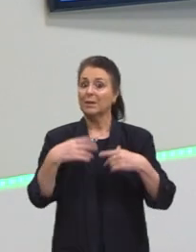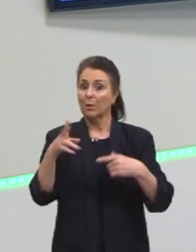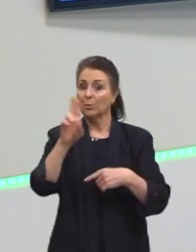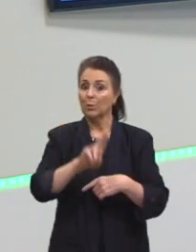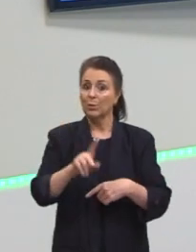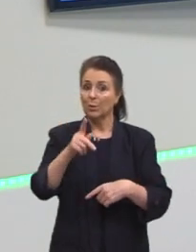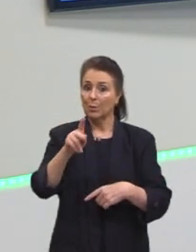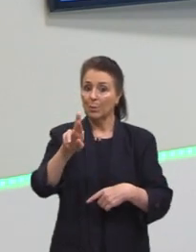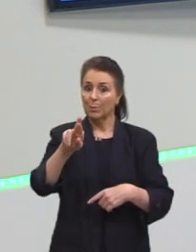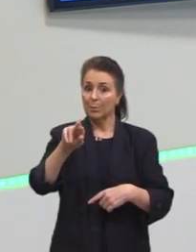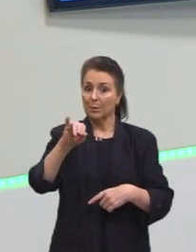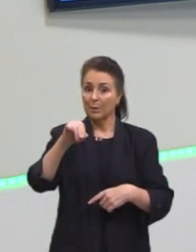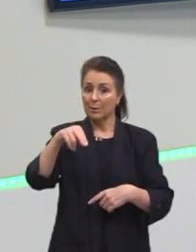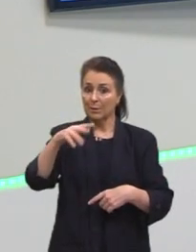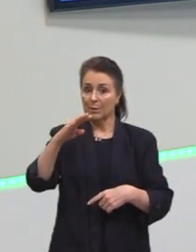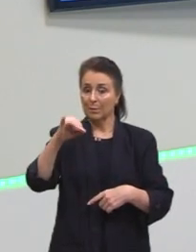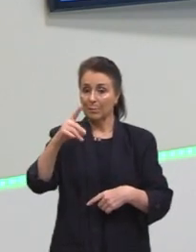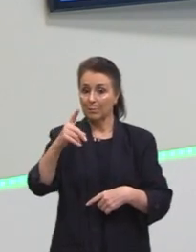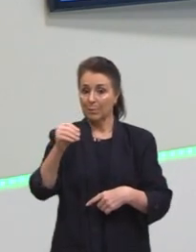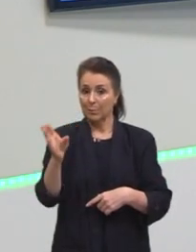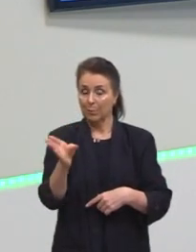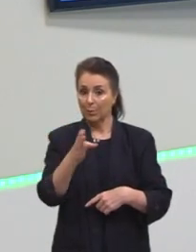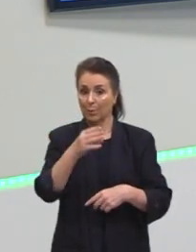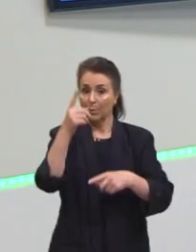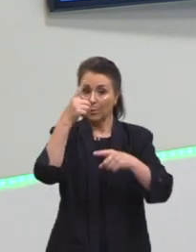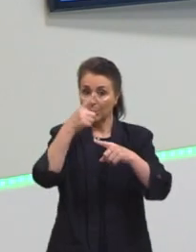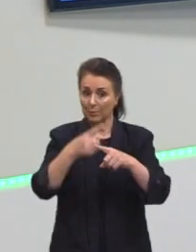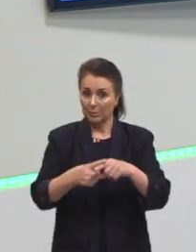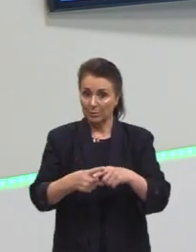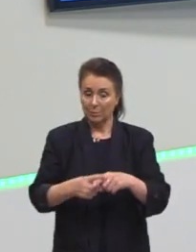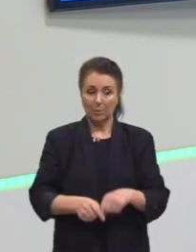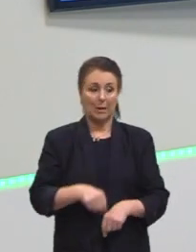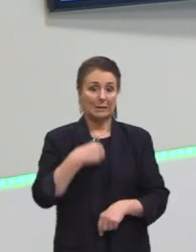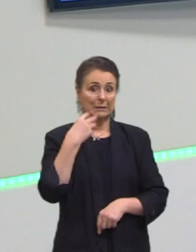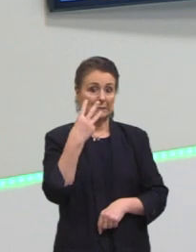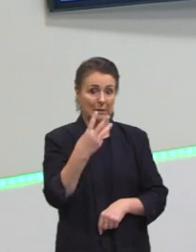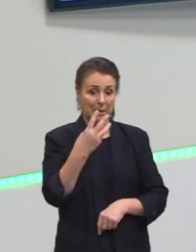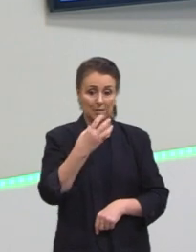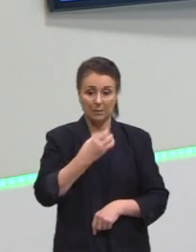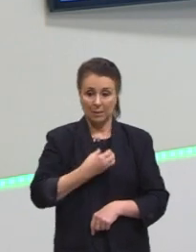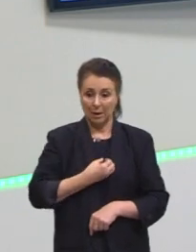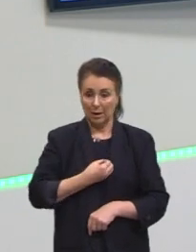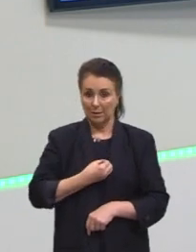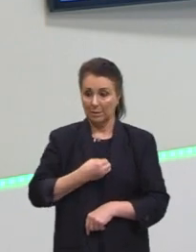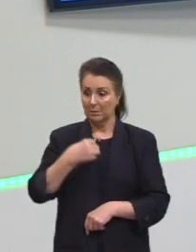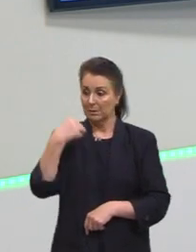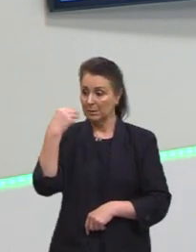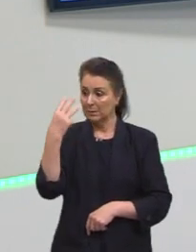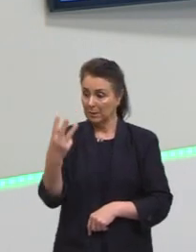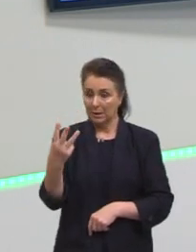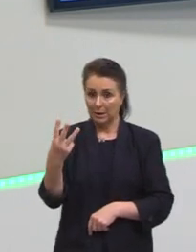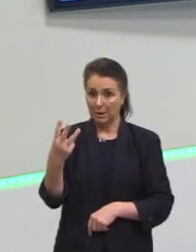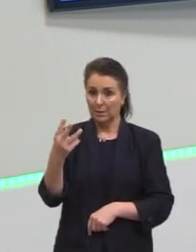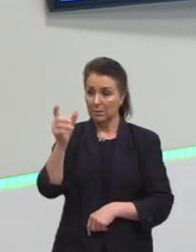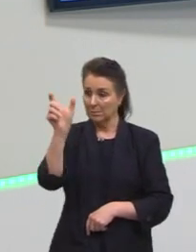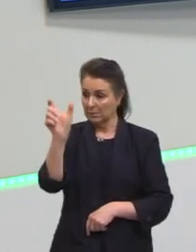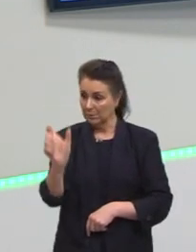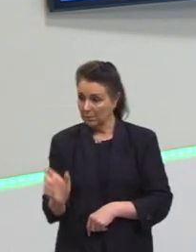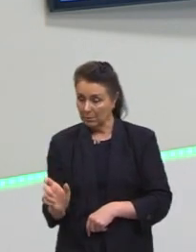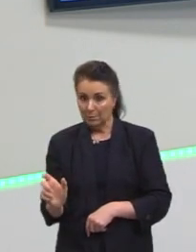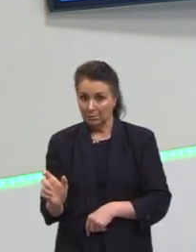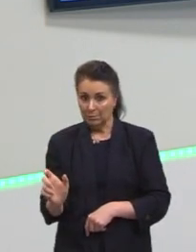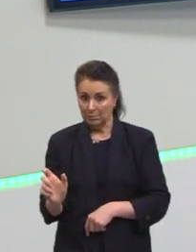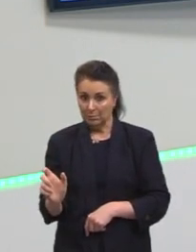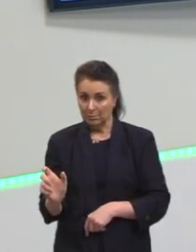que nós tivéssemos três medalhas para três competidores, vira uma permutação. Muda